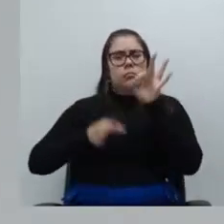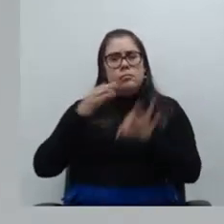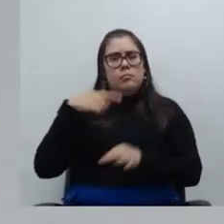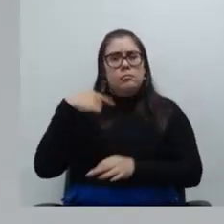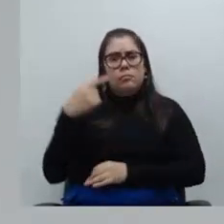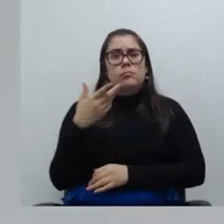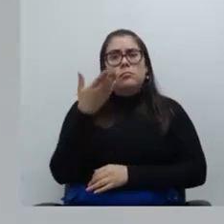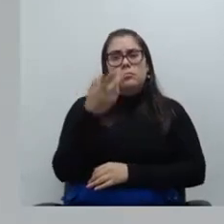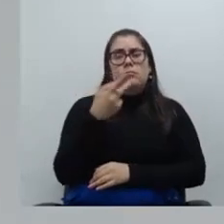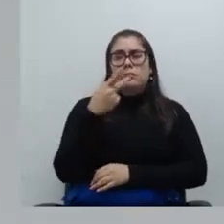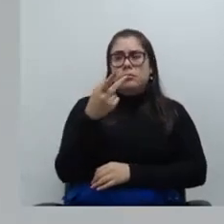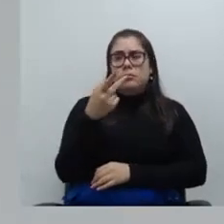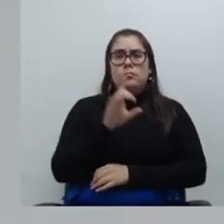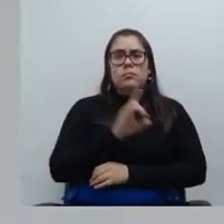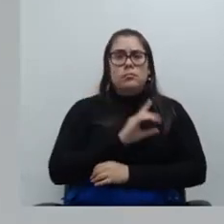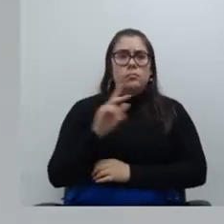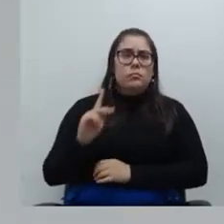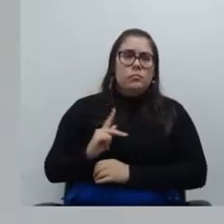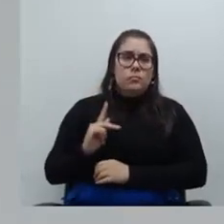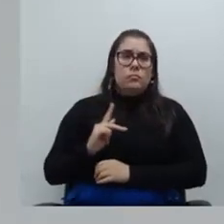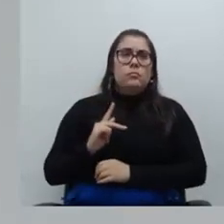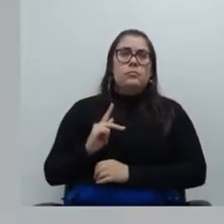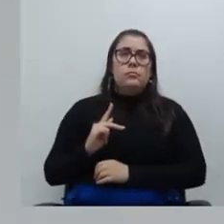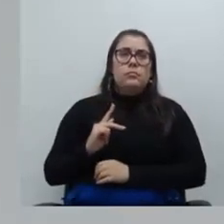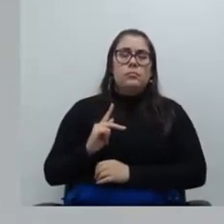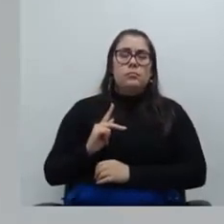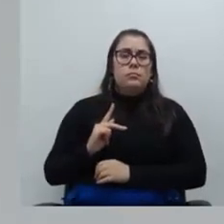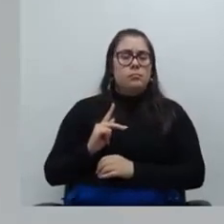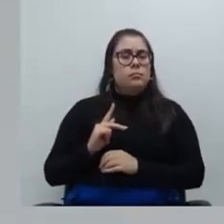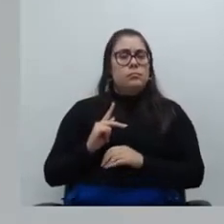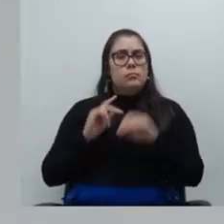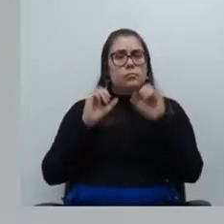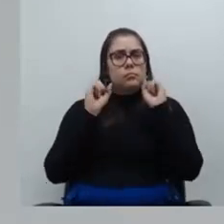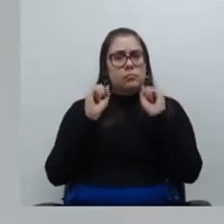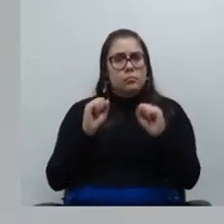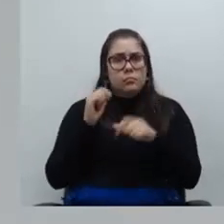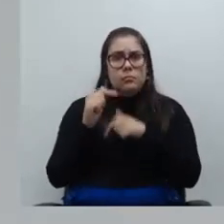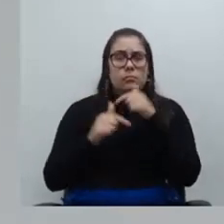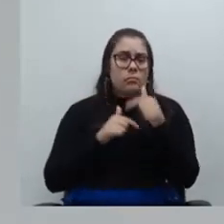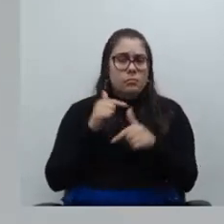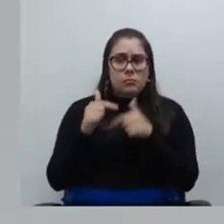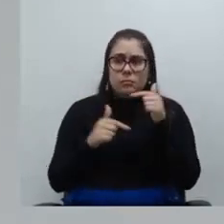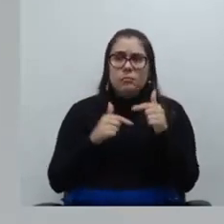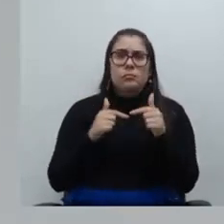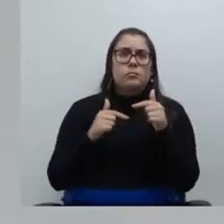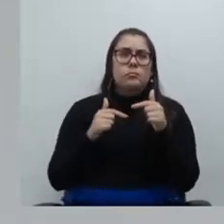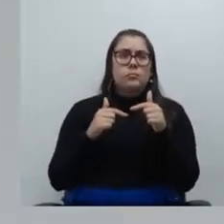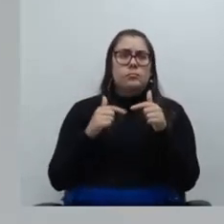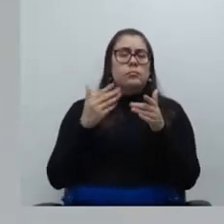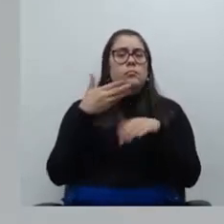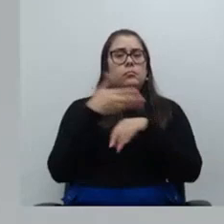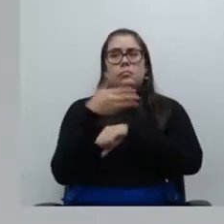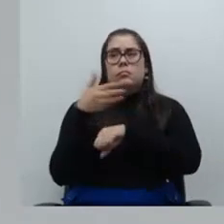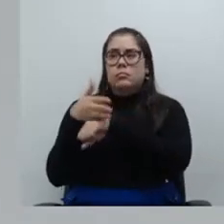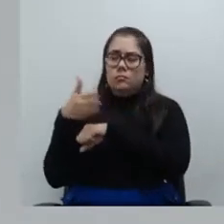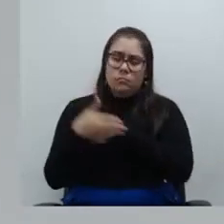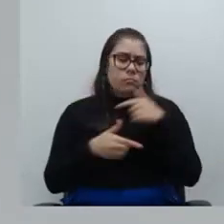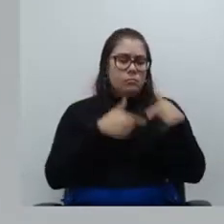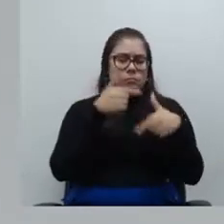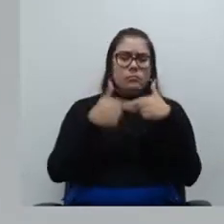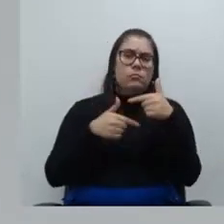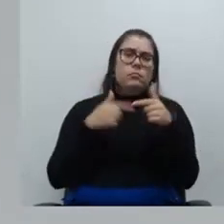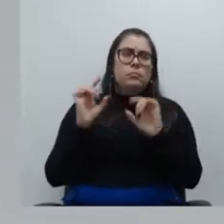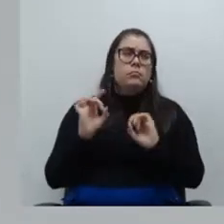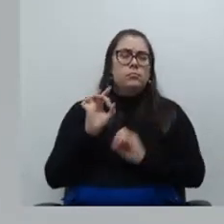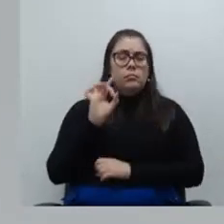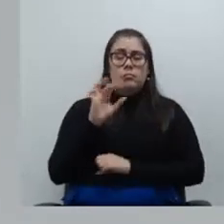como a Vossa Excelência falou são defensores públicos plenos eles agora já imagina vão as unidades e assim atuarão então